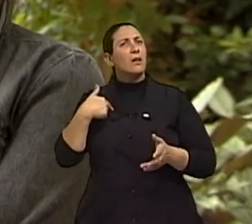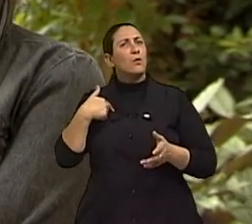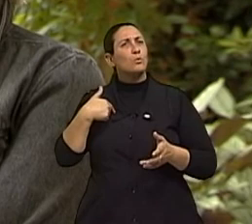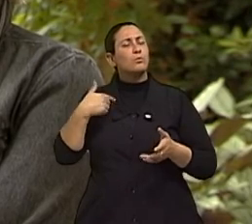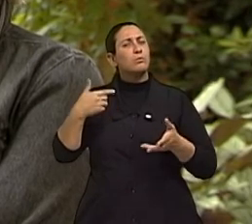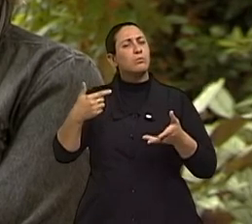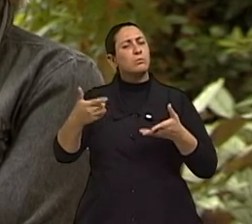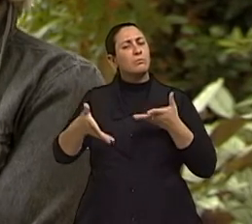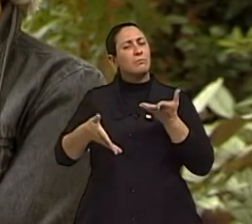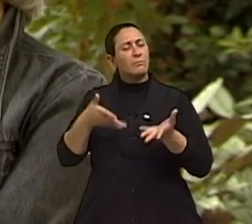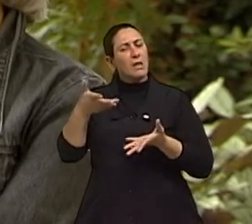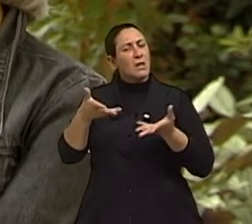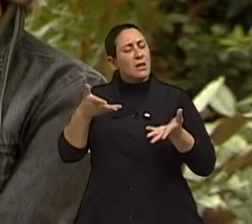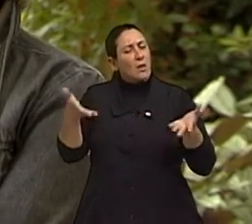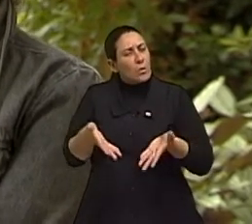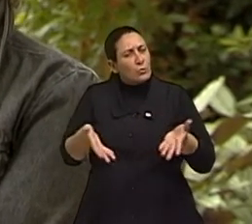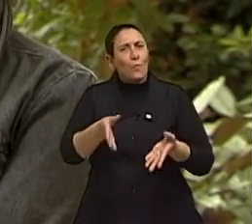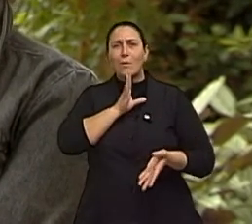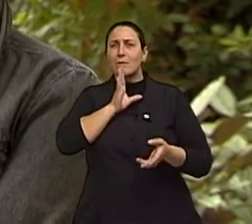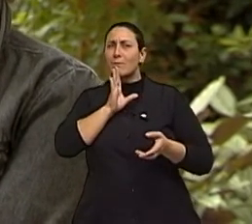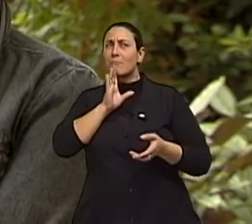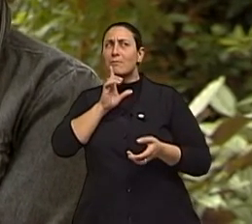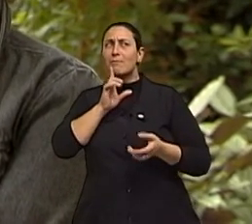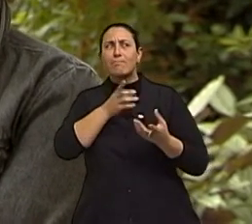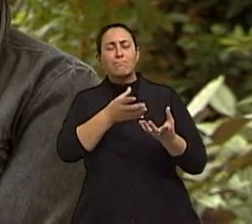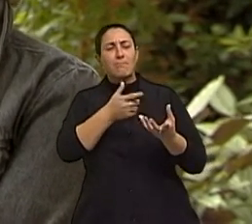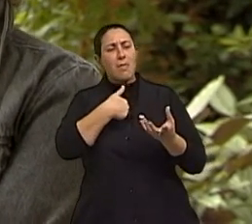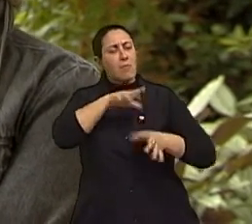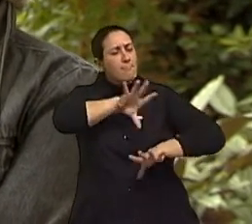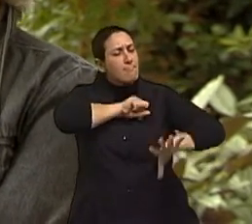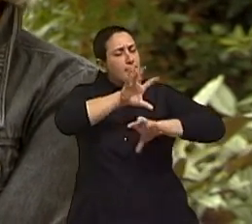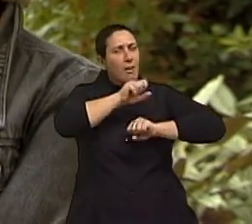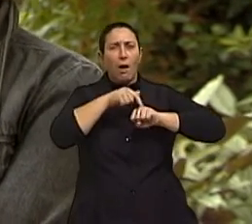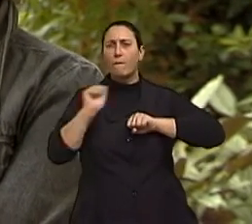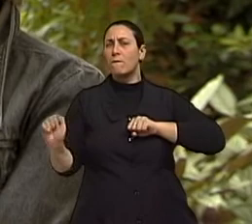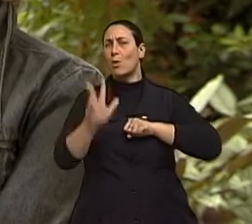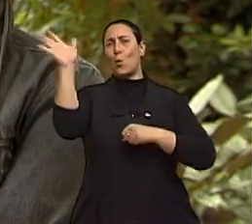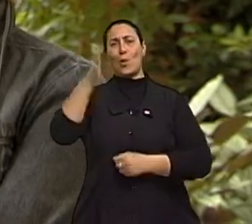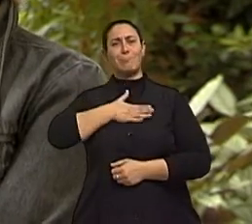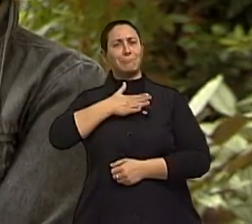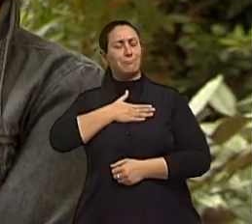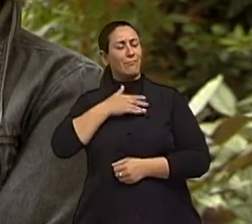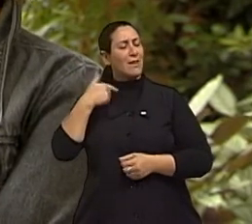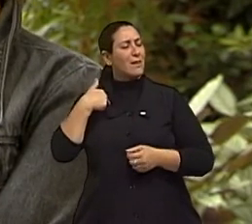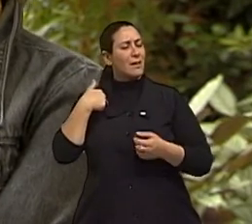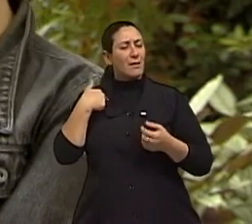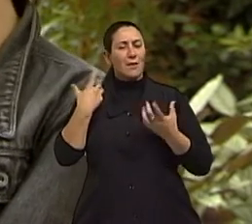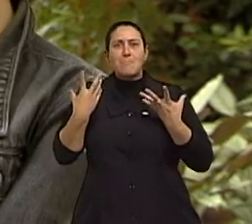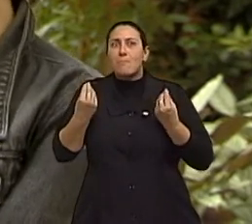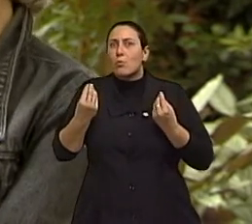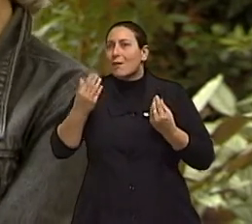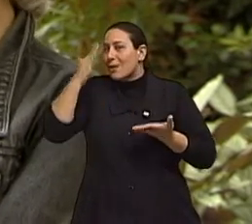o conhecimento tem um valor maior para mim, né? Eu me dedico, eu sou muito